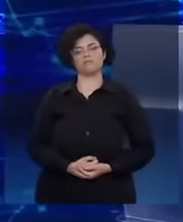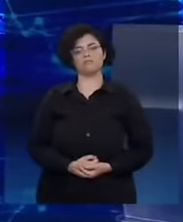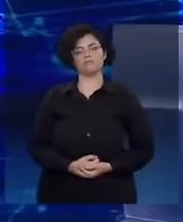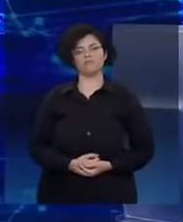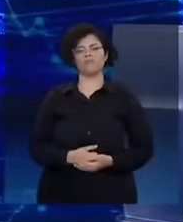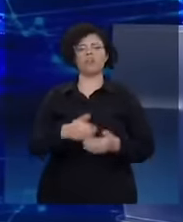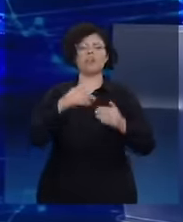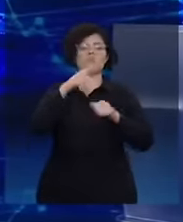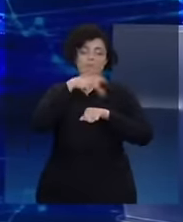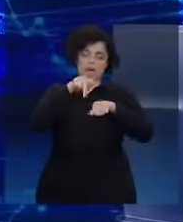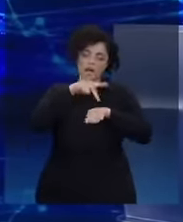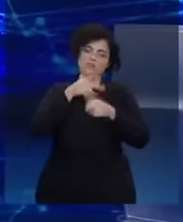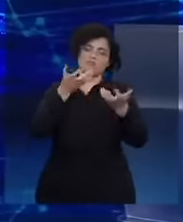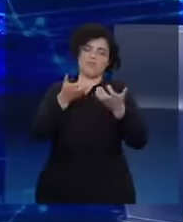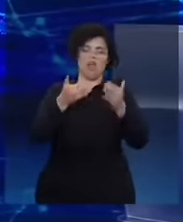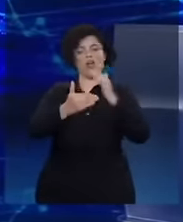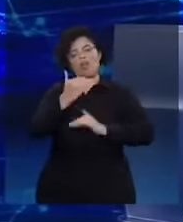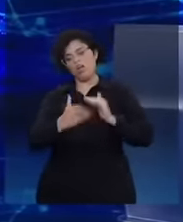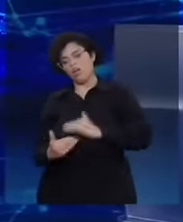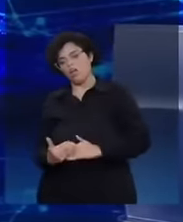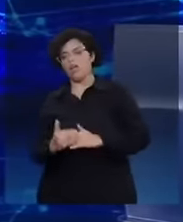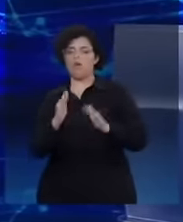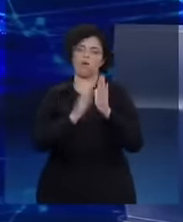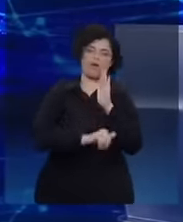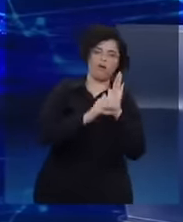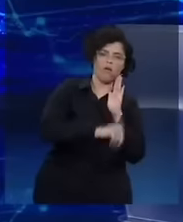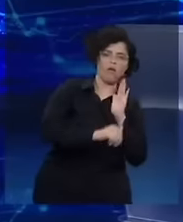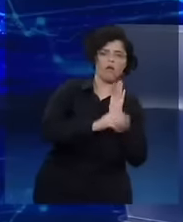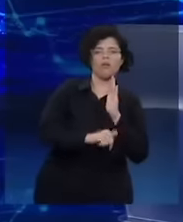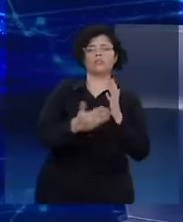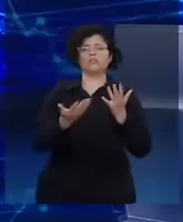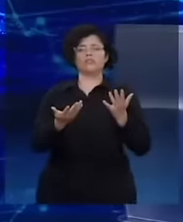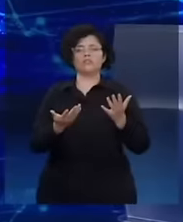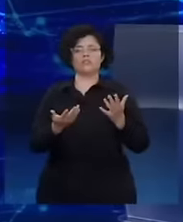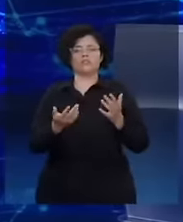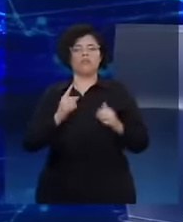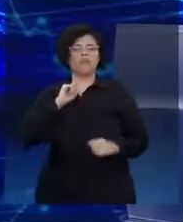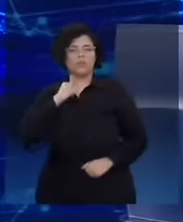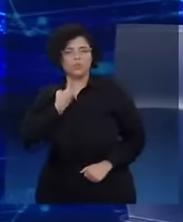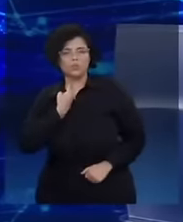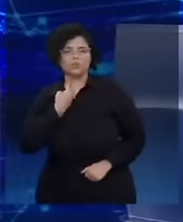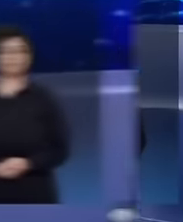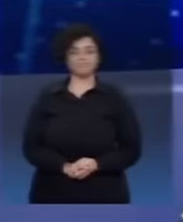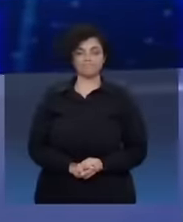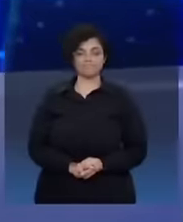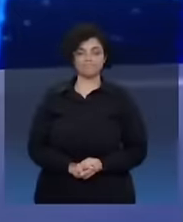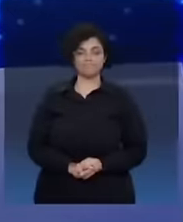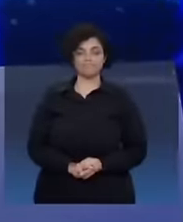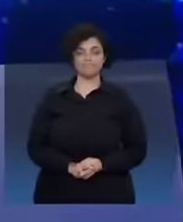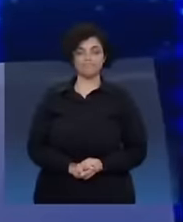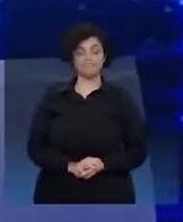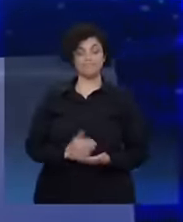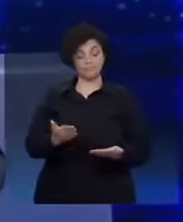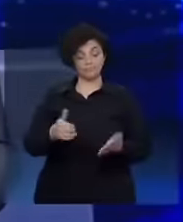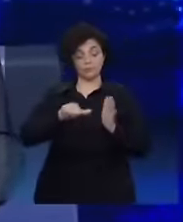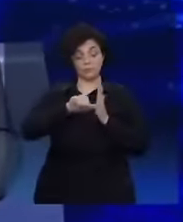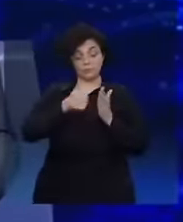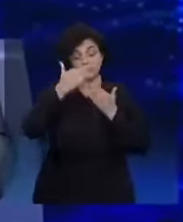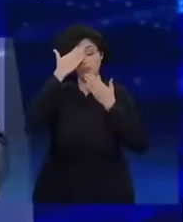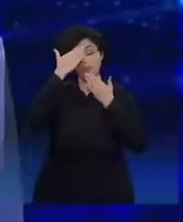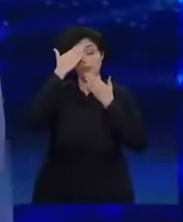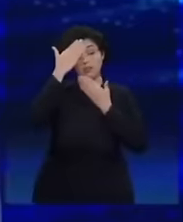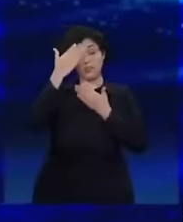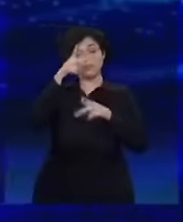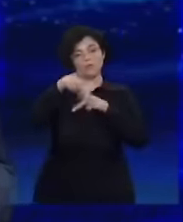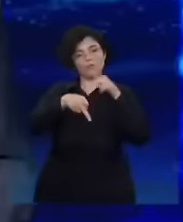do retrocesso, da corrupção, da roubalheira e do desrespeito para a compra. Eu queria primeiro agradecer ao povo